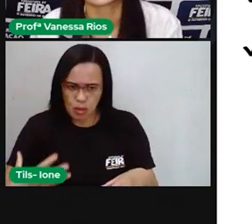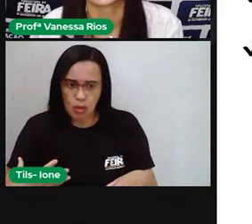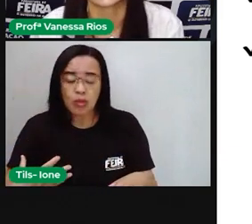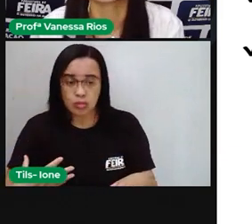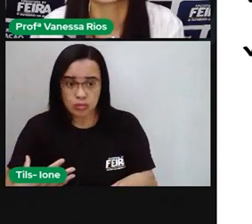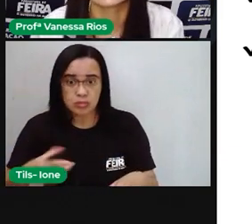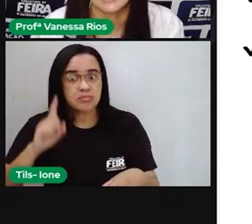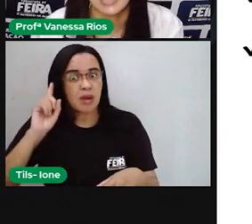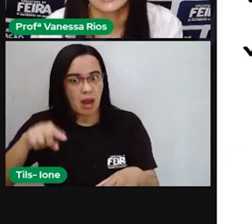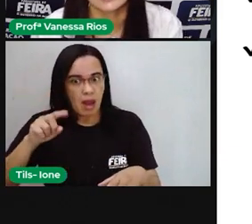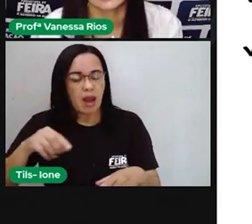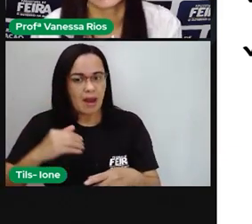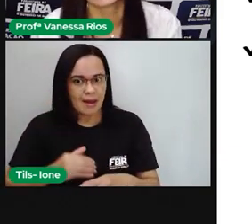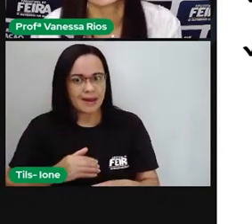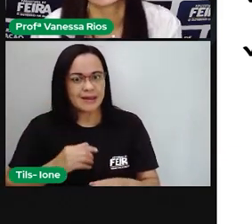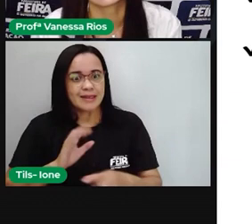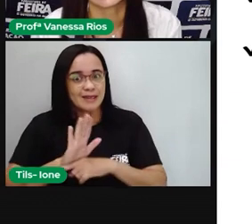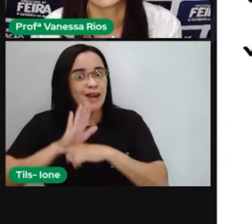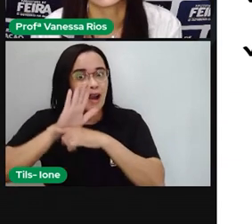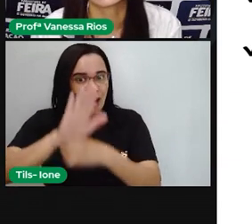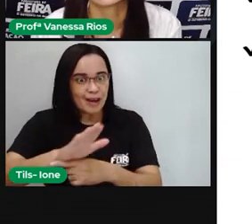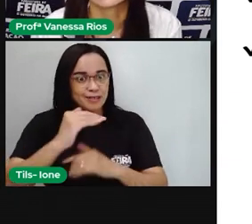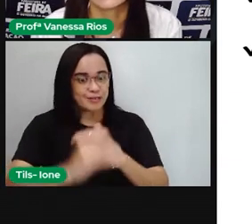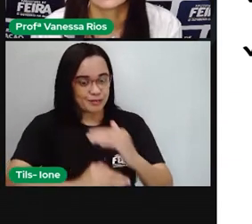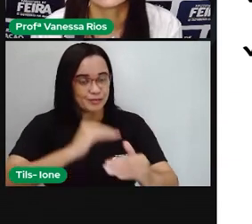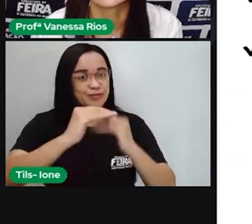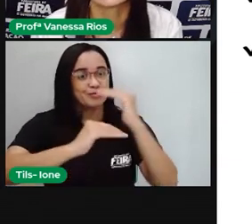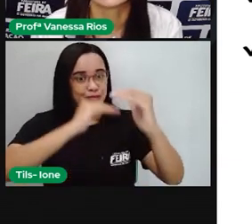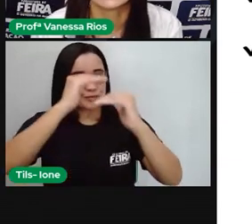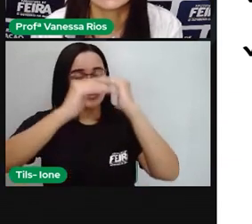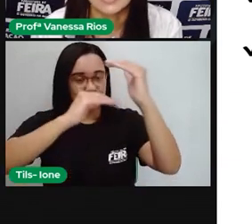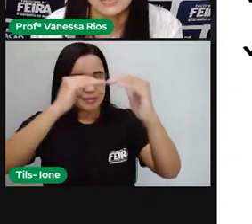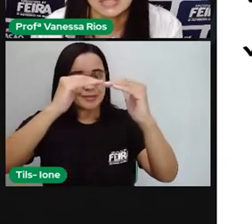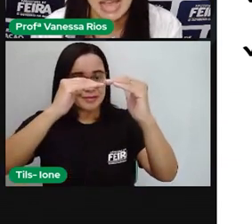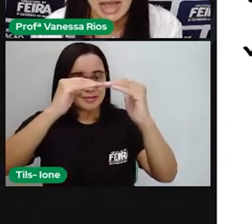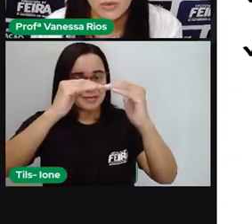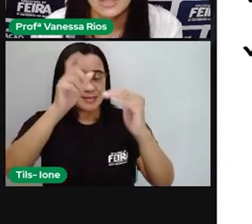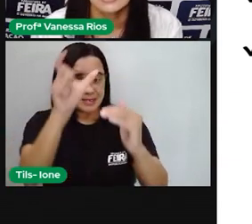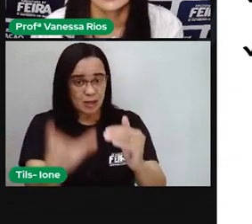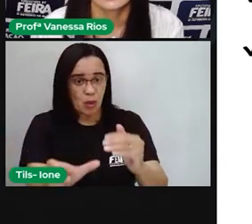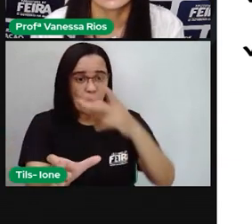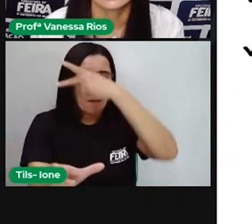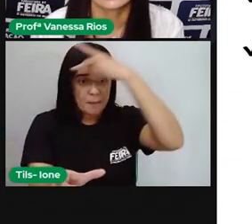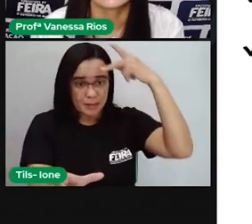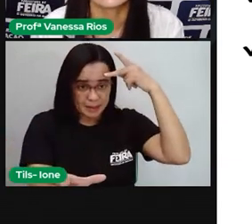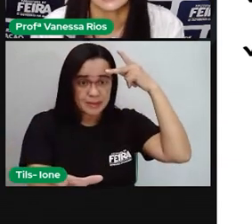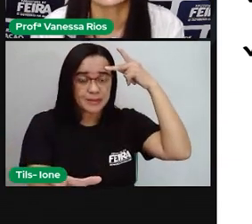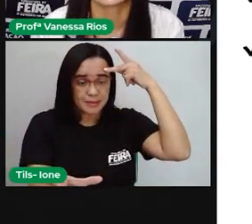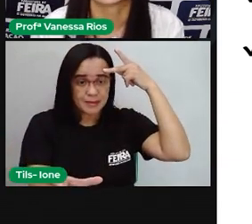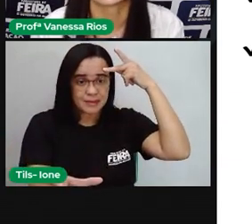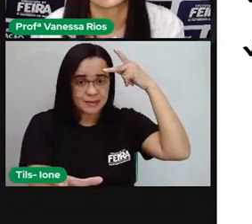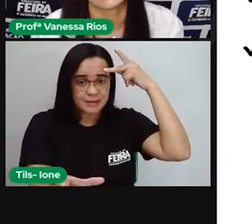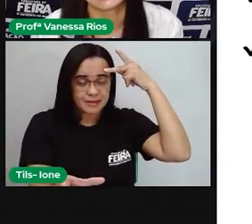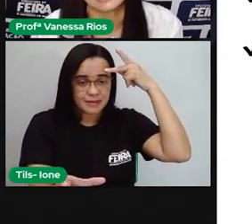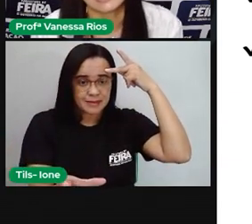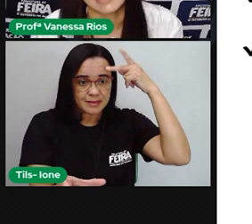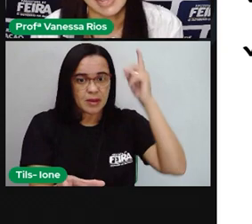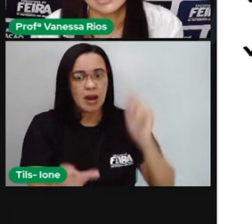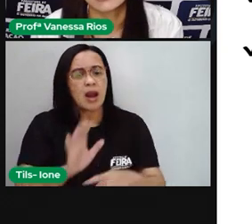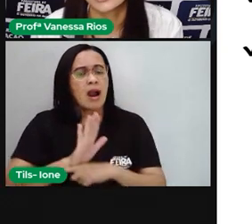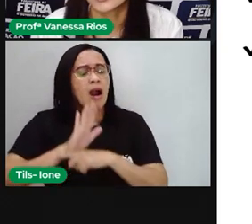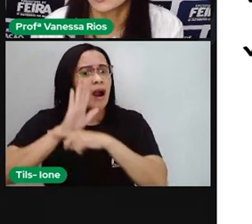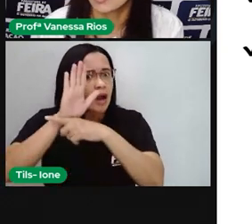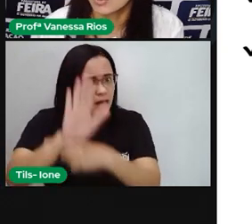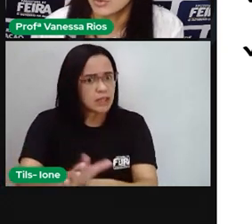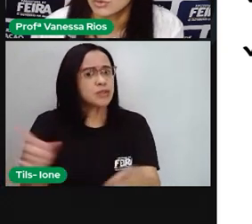enriquece a nossa construção enquanto indivíduo social? E que enriquece a nossa sociedade,